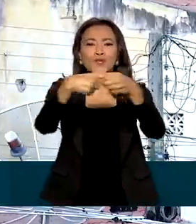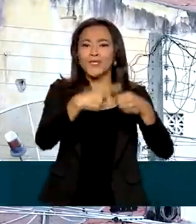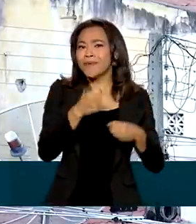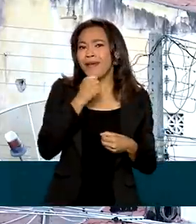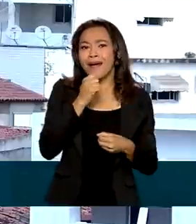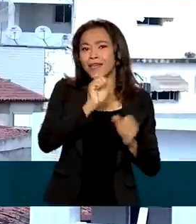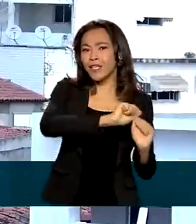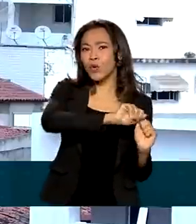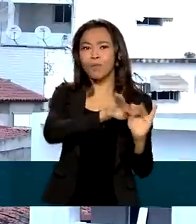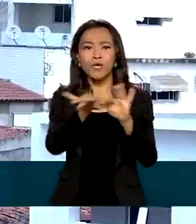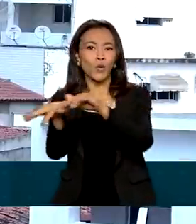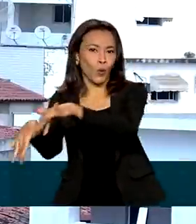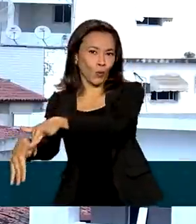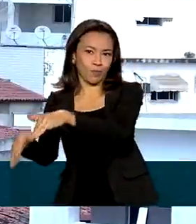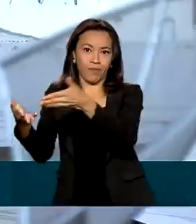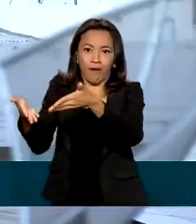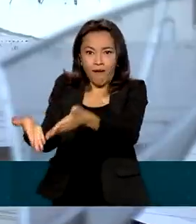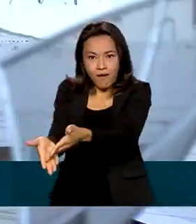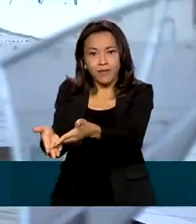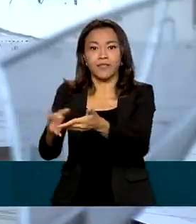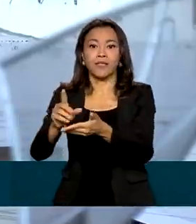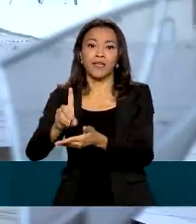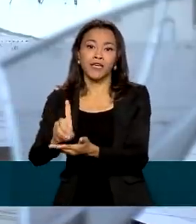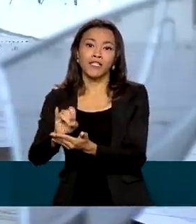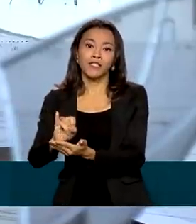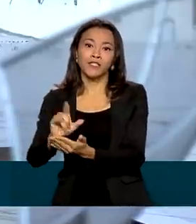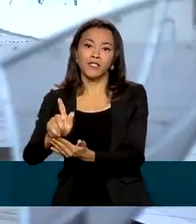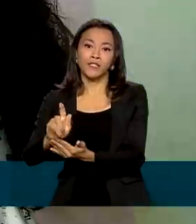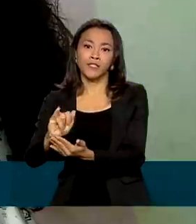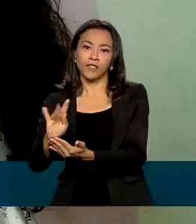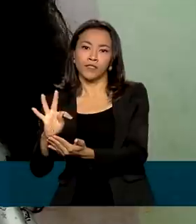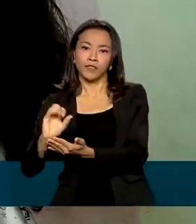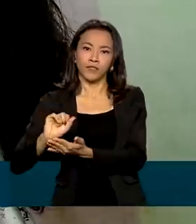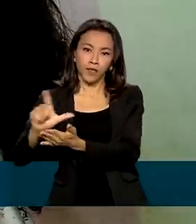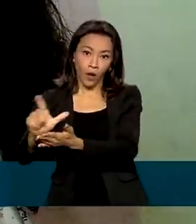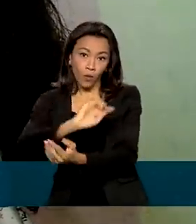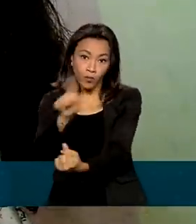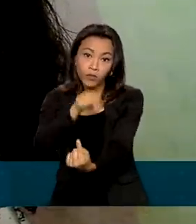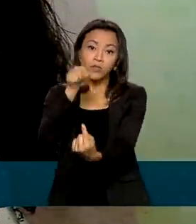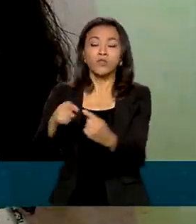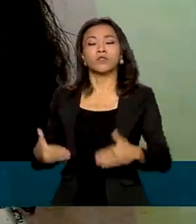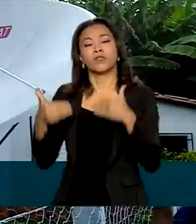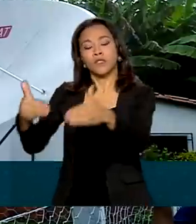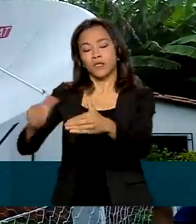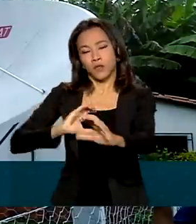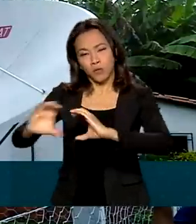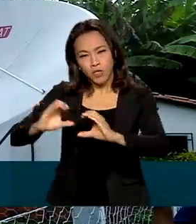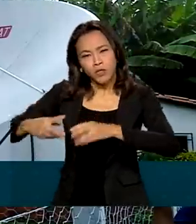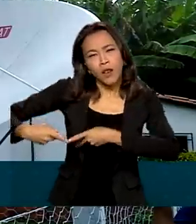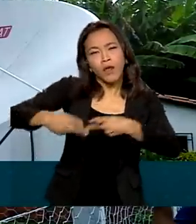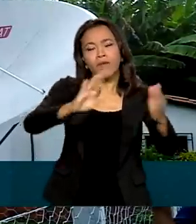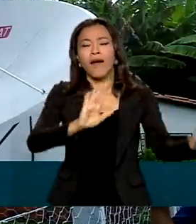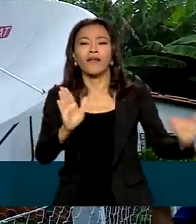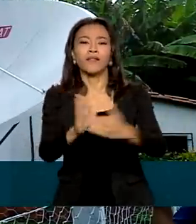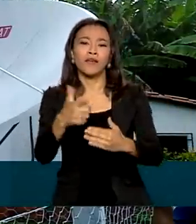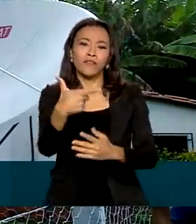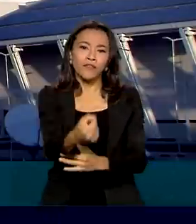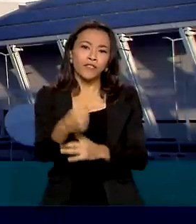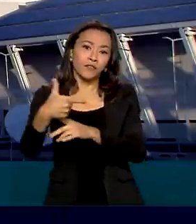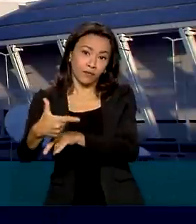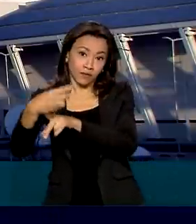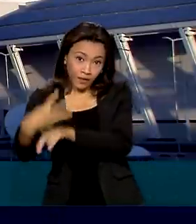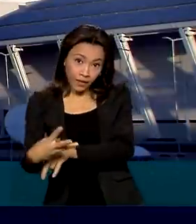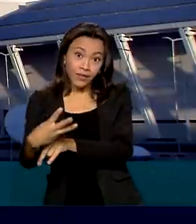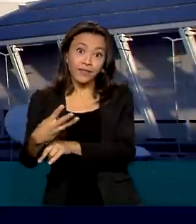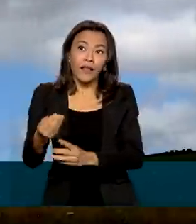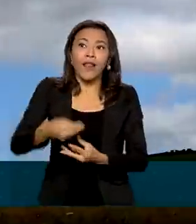migração para o sinal digital. A meta do Ministério das Comunicações é levar até o final de 2023 sinal digital de TV